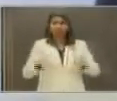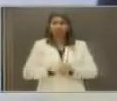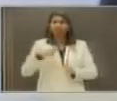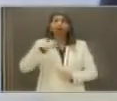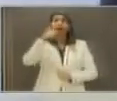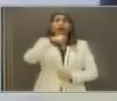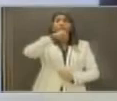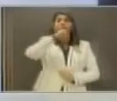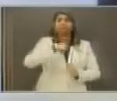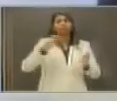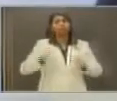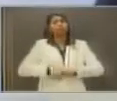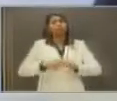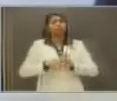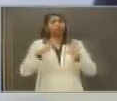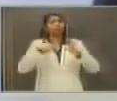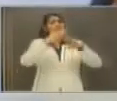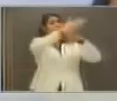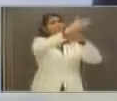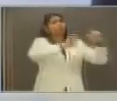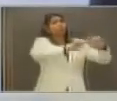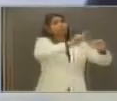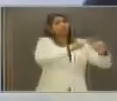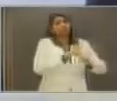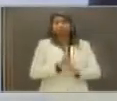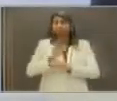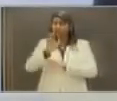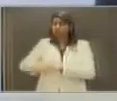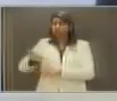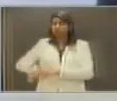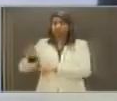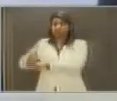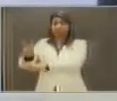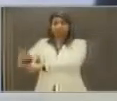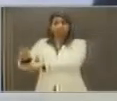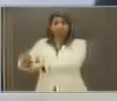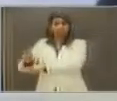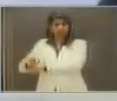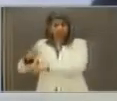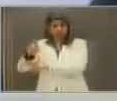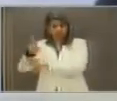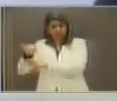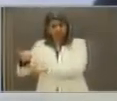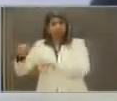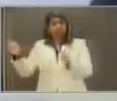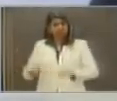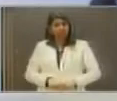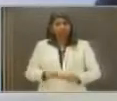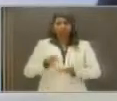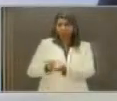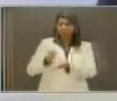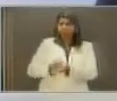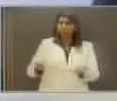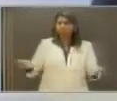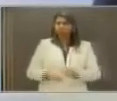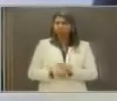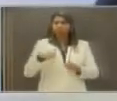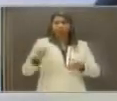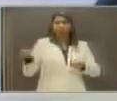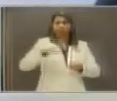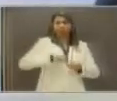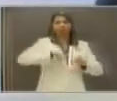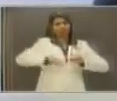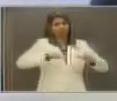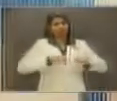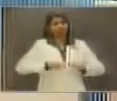buscar um mercado de trabalho, sabendo que seus filhos estão bem cuidados, estão sendo capacitados e que estão dando condições de que elas voltem a trabalhar e tenham uma